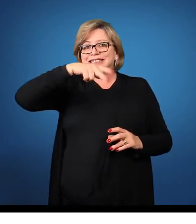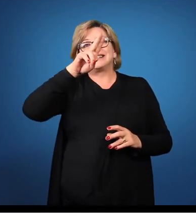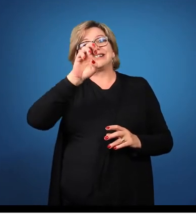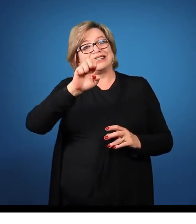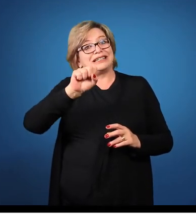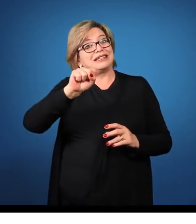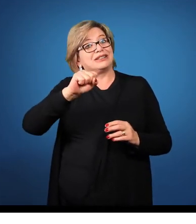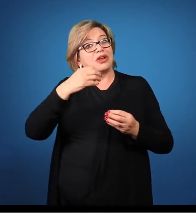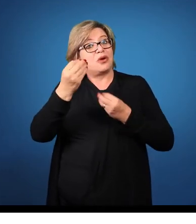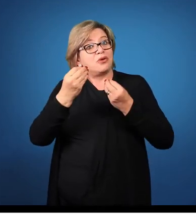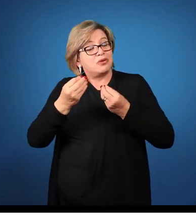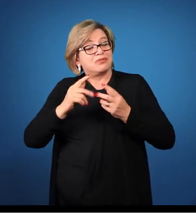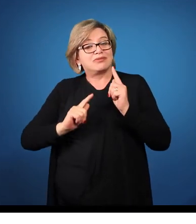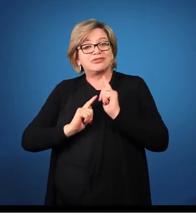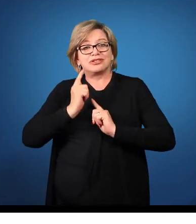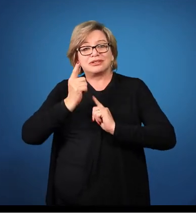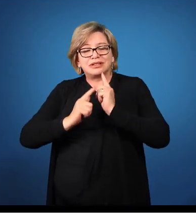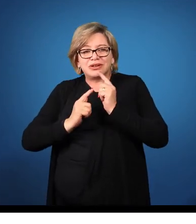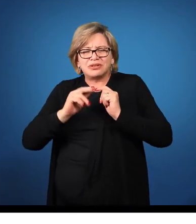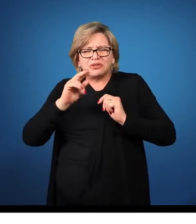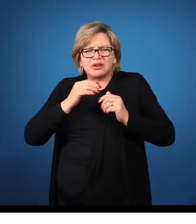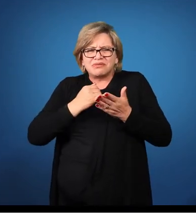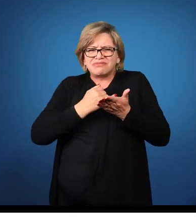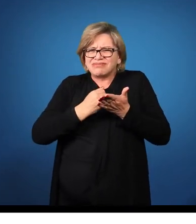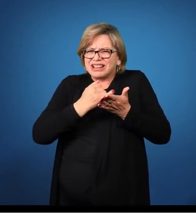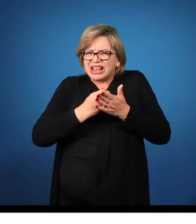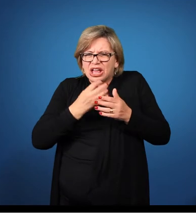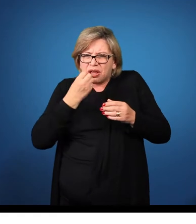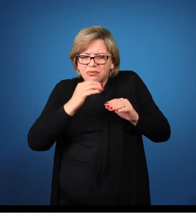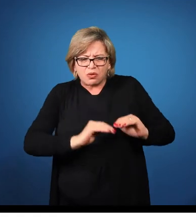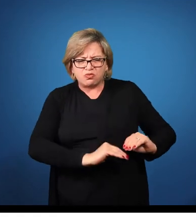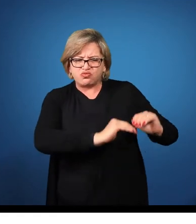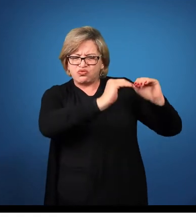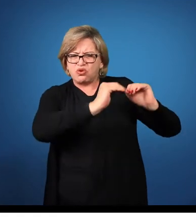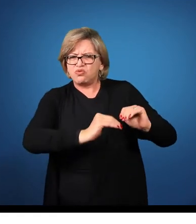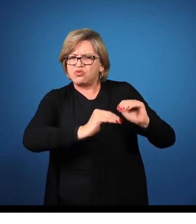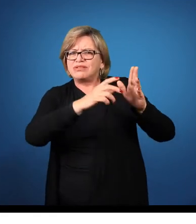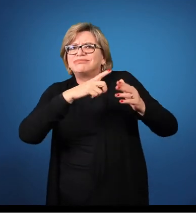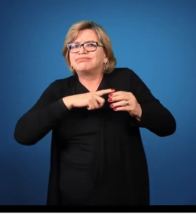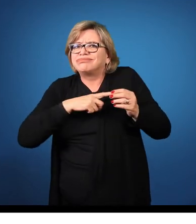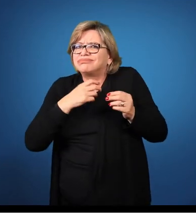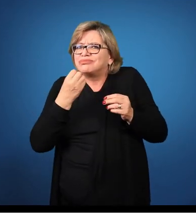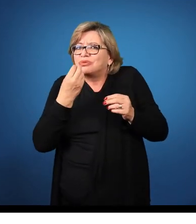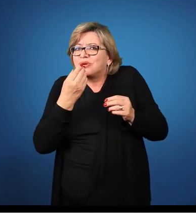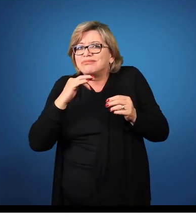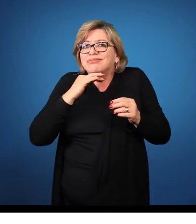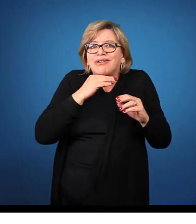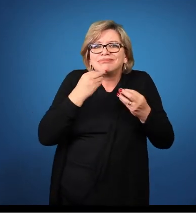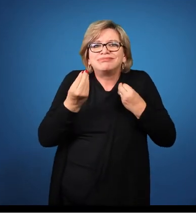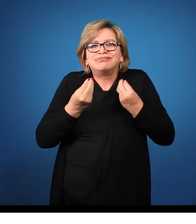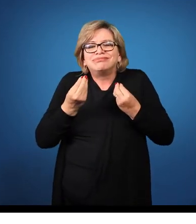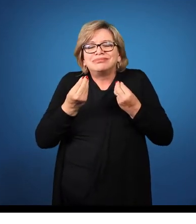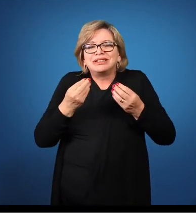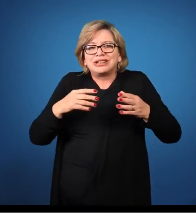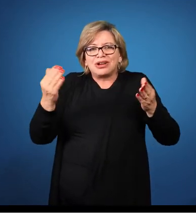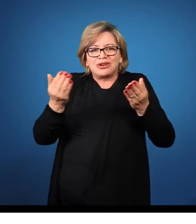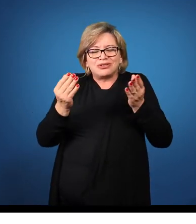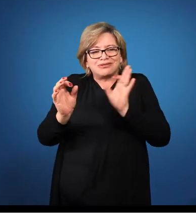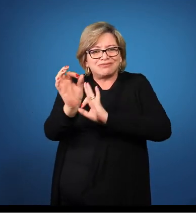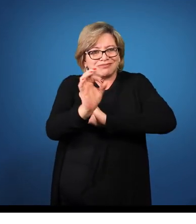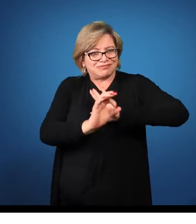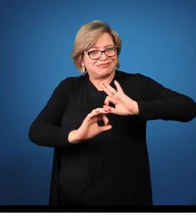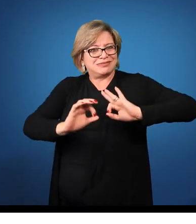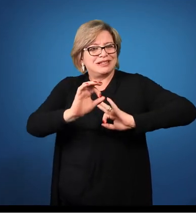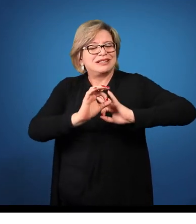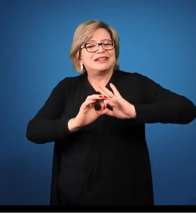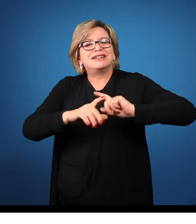Como falei na introdução, será que ter estoques é vantagem ou é desvantagem? Então nós trouxemos, preparamos